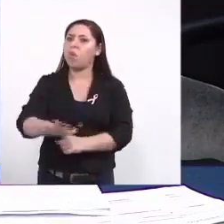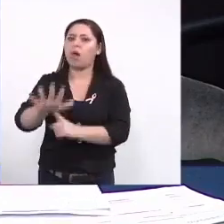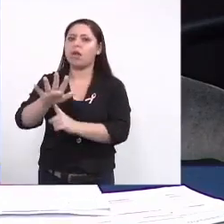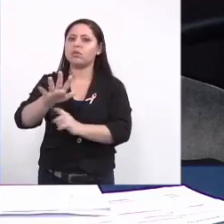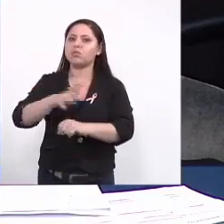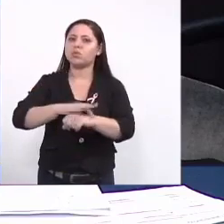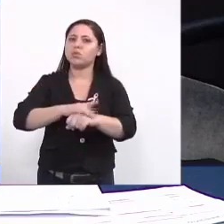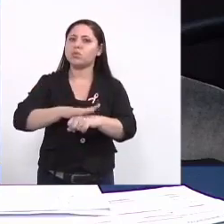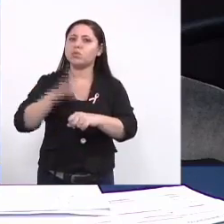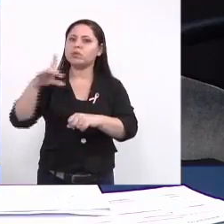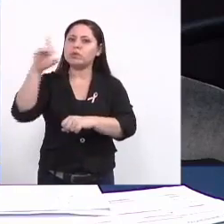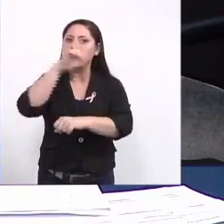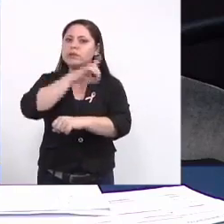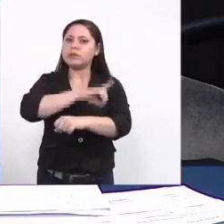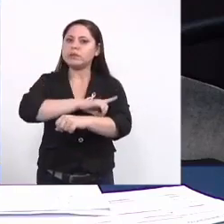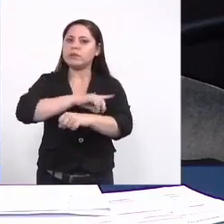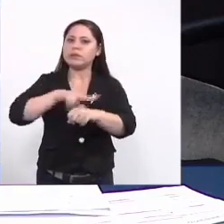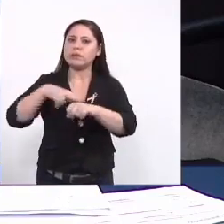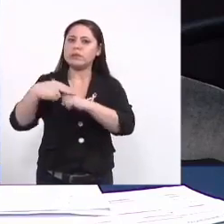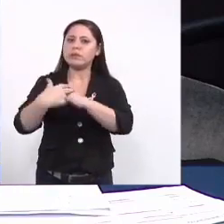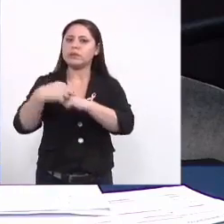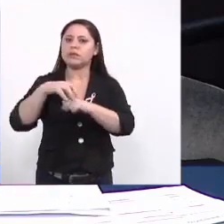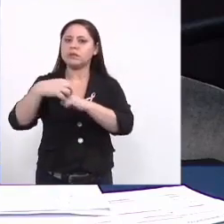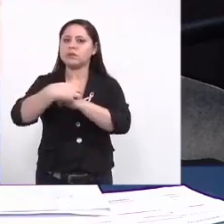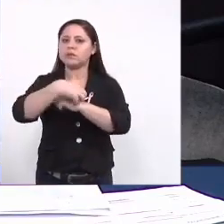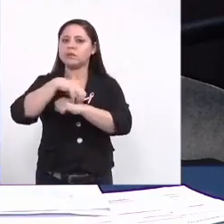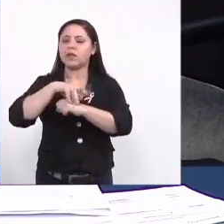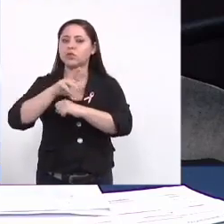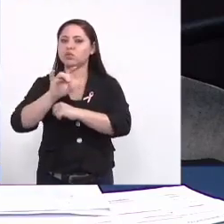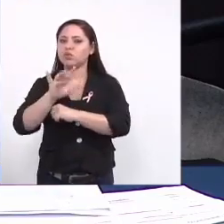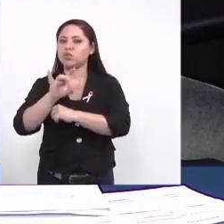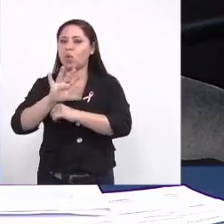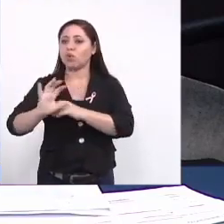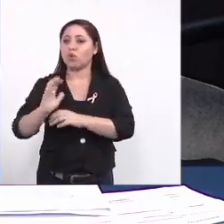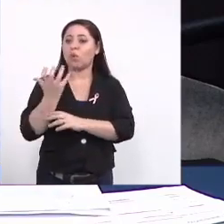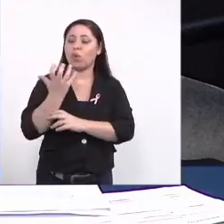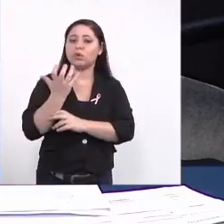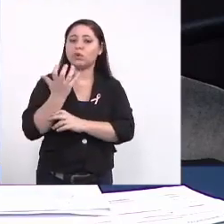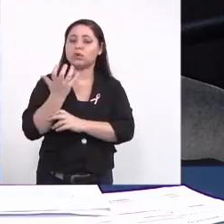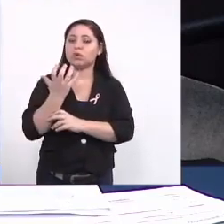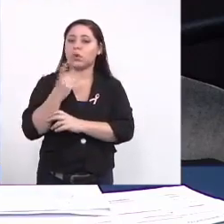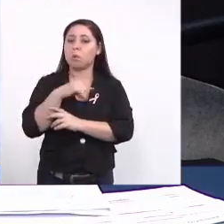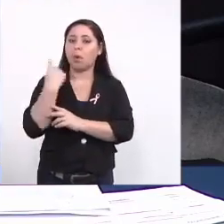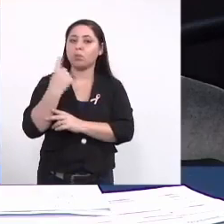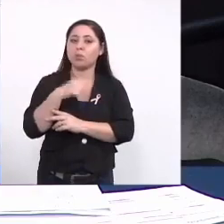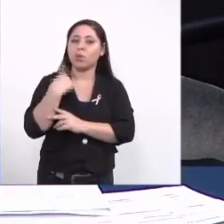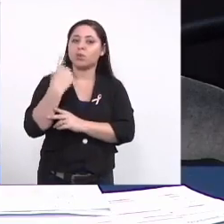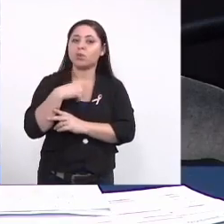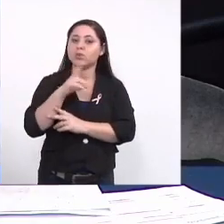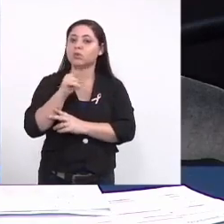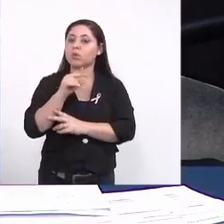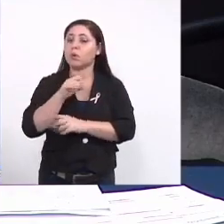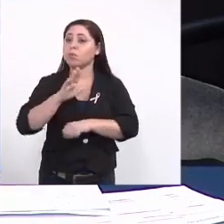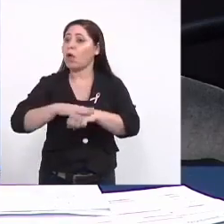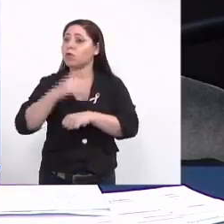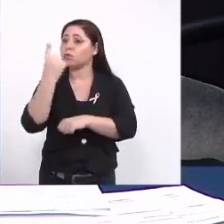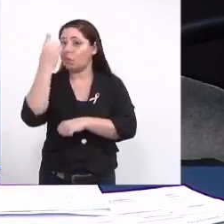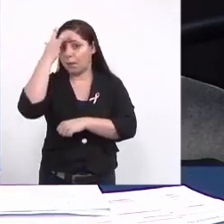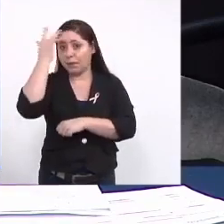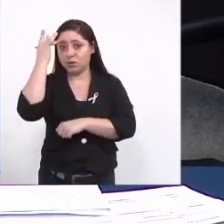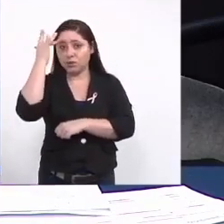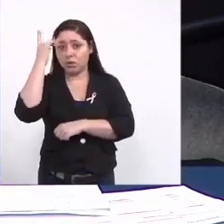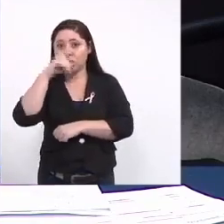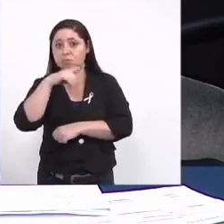olha não é só quando estão acontecendo os óbitos mais uma pessoa